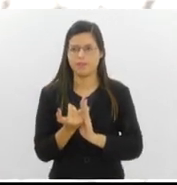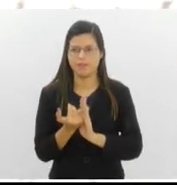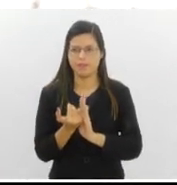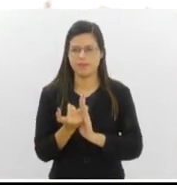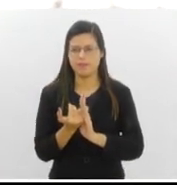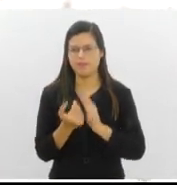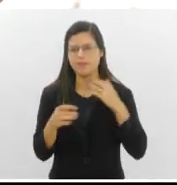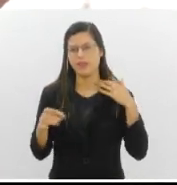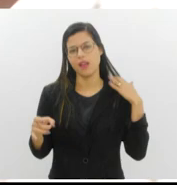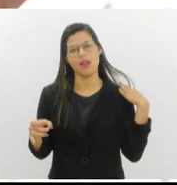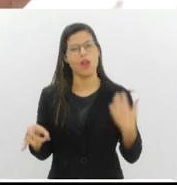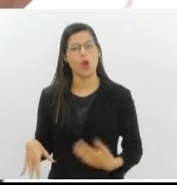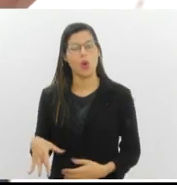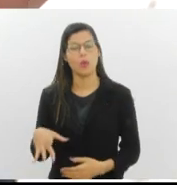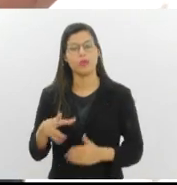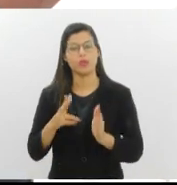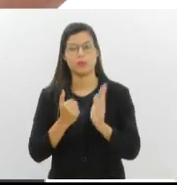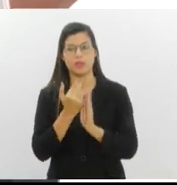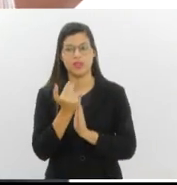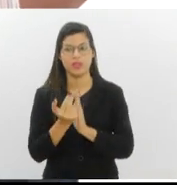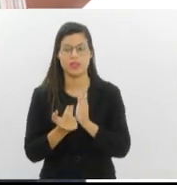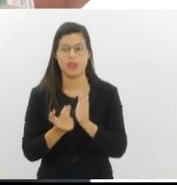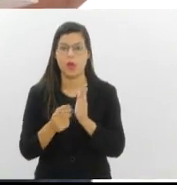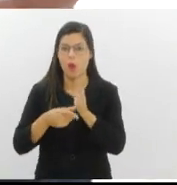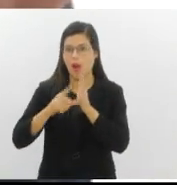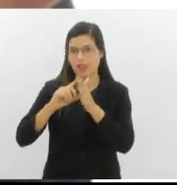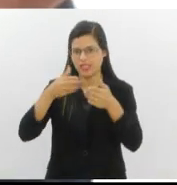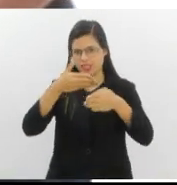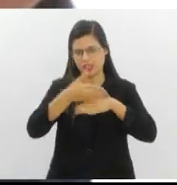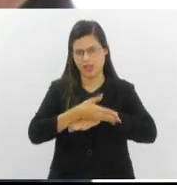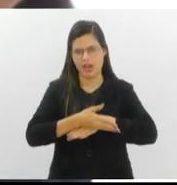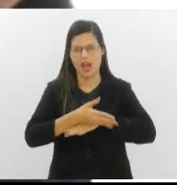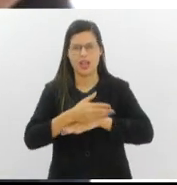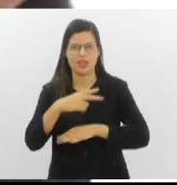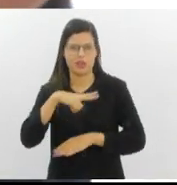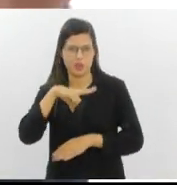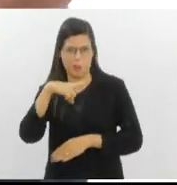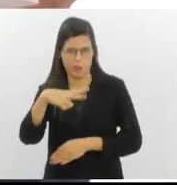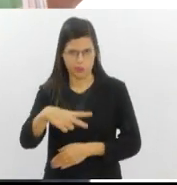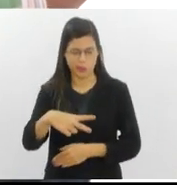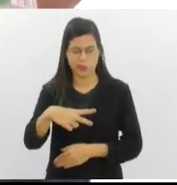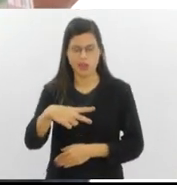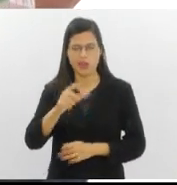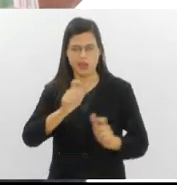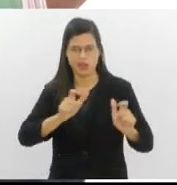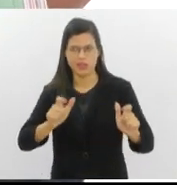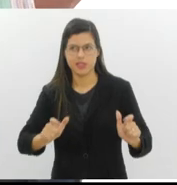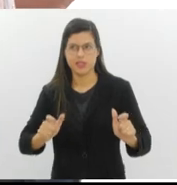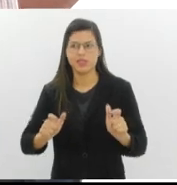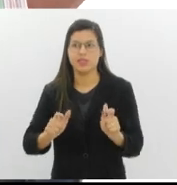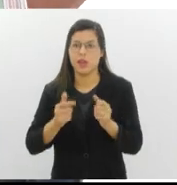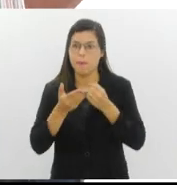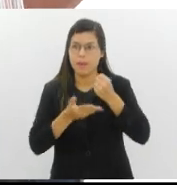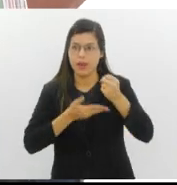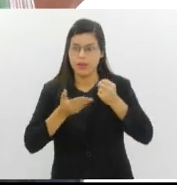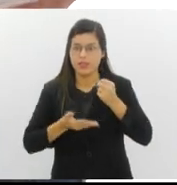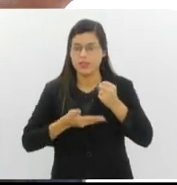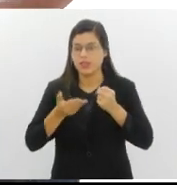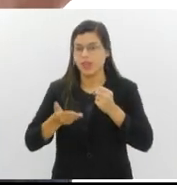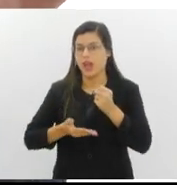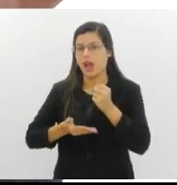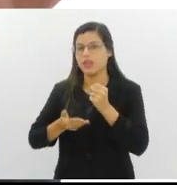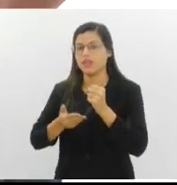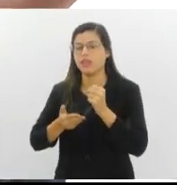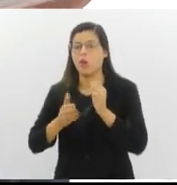desenho antes da chegada dos portugueses, e foi baseada em uma pintura do Portinari,